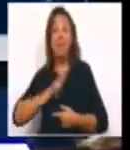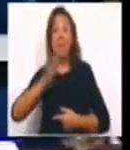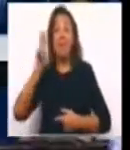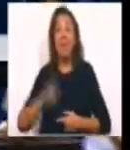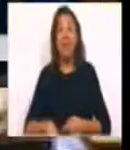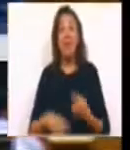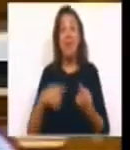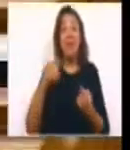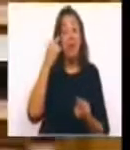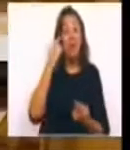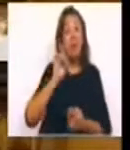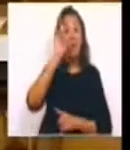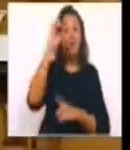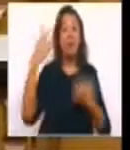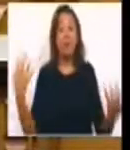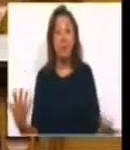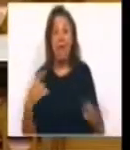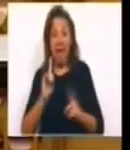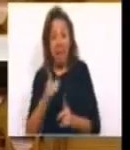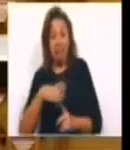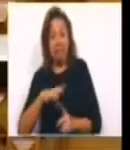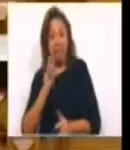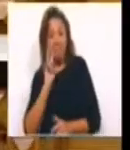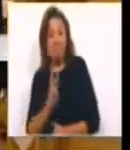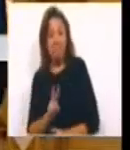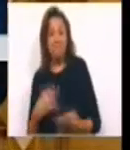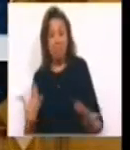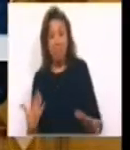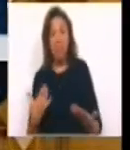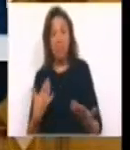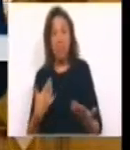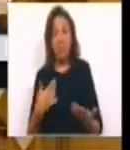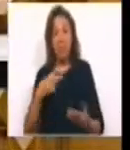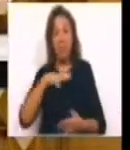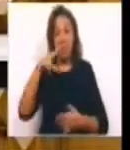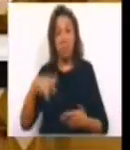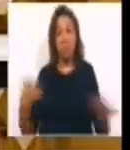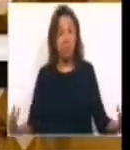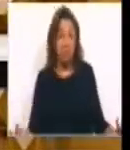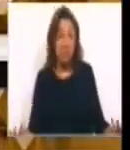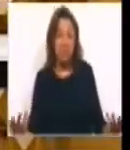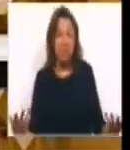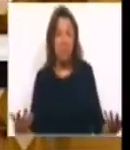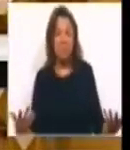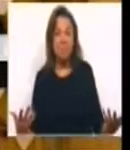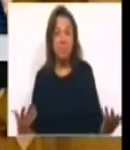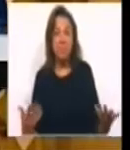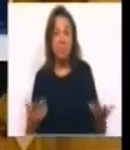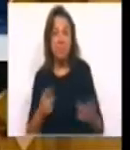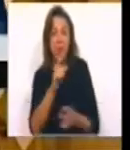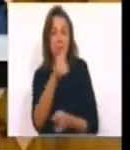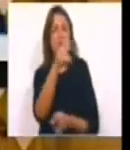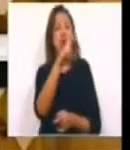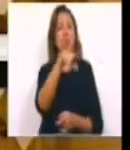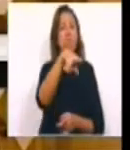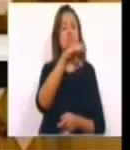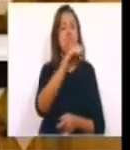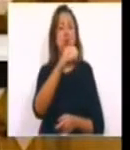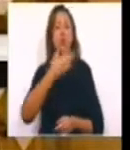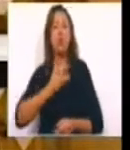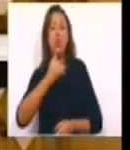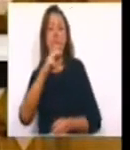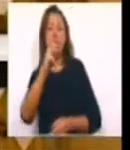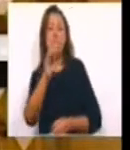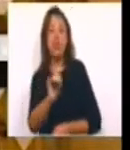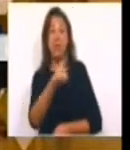que o Sr. quer para Portugal. Ao Sr. Deputado Bruno Dias, deixe-me dizer-lhe, a sua intervenção vai ficar para os anais da